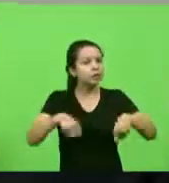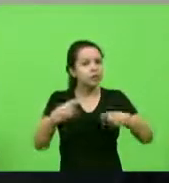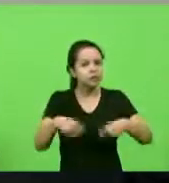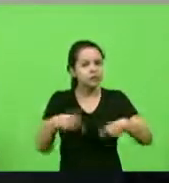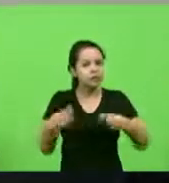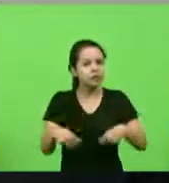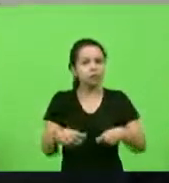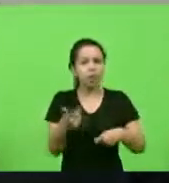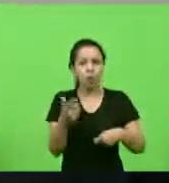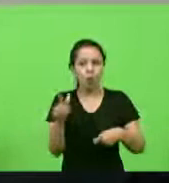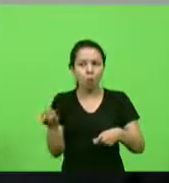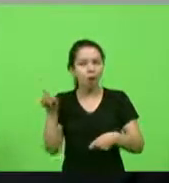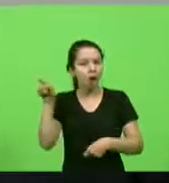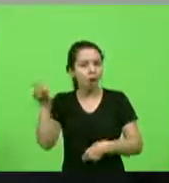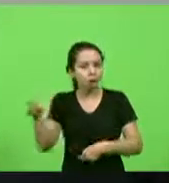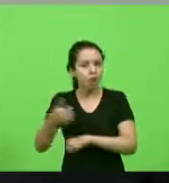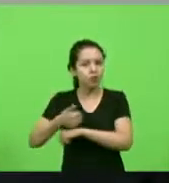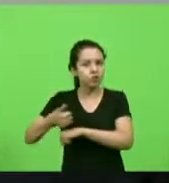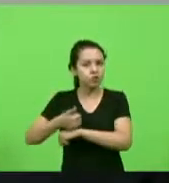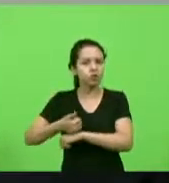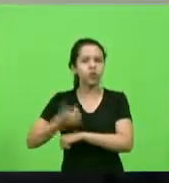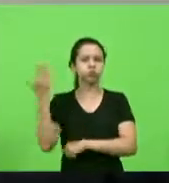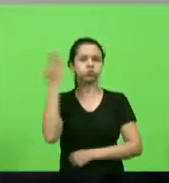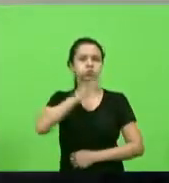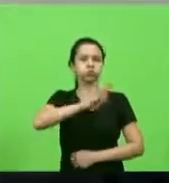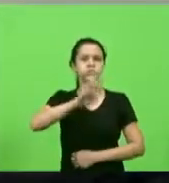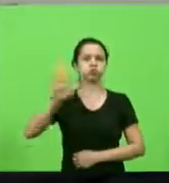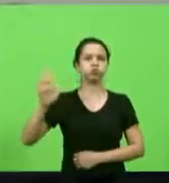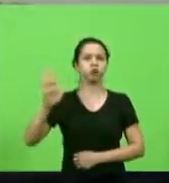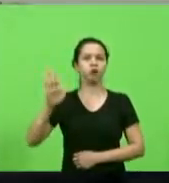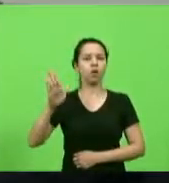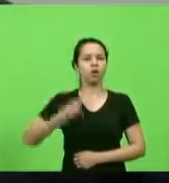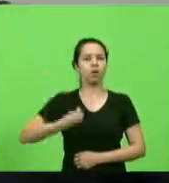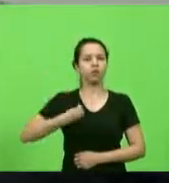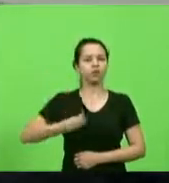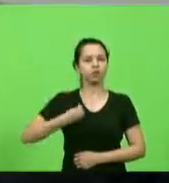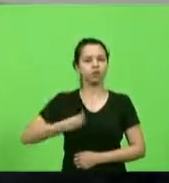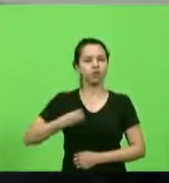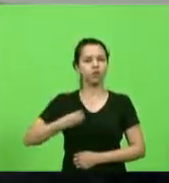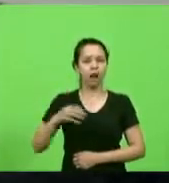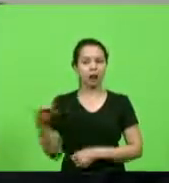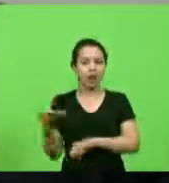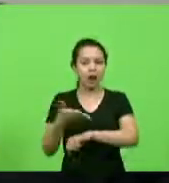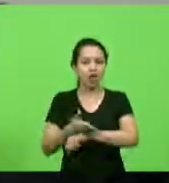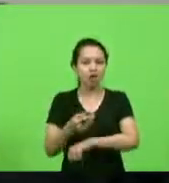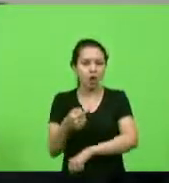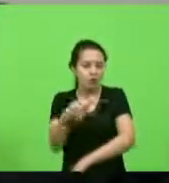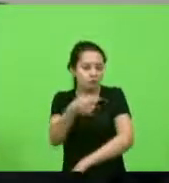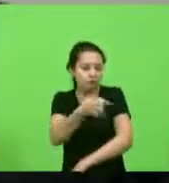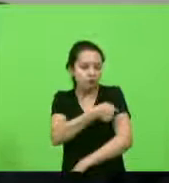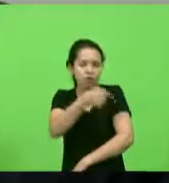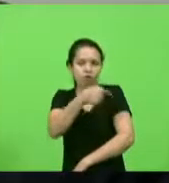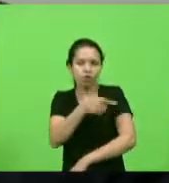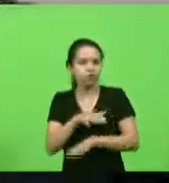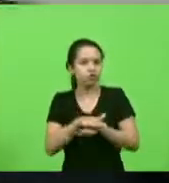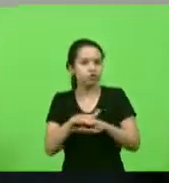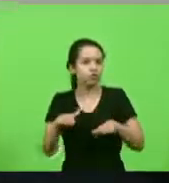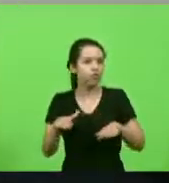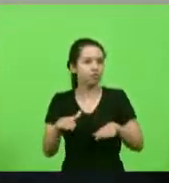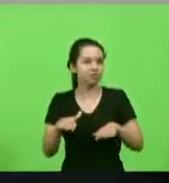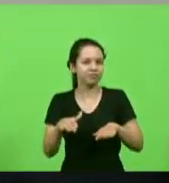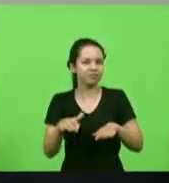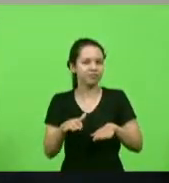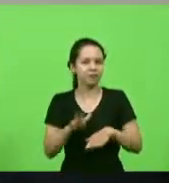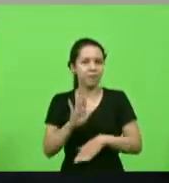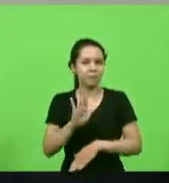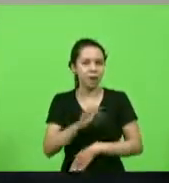fez um juramento pela vida ela vai lá apenas fura a pessoa com agulha e